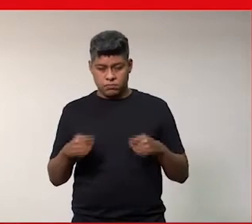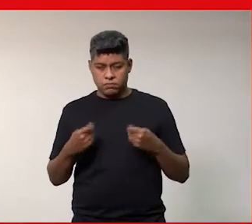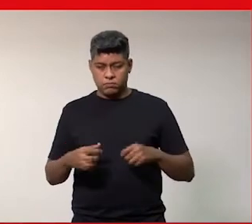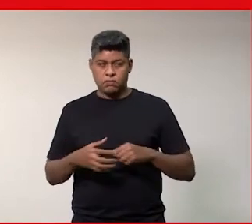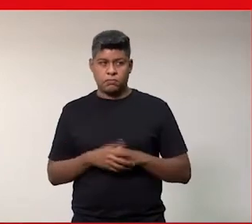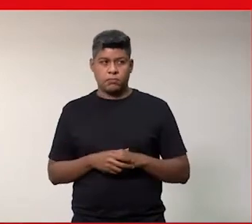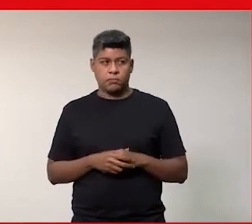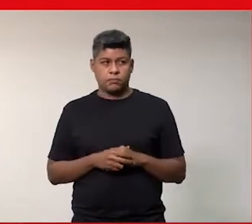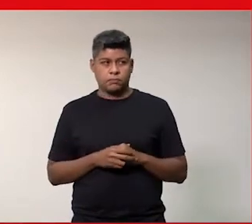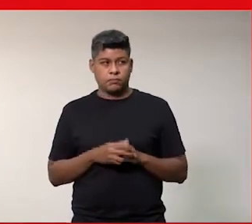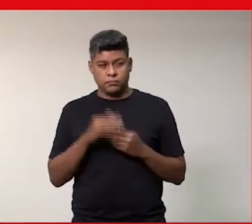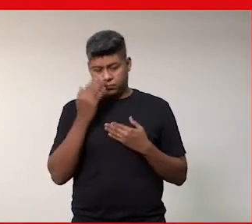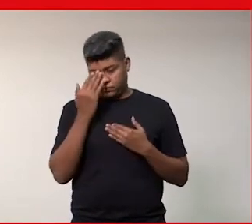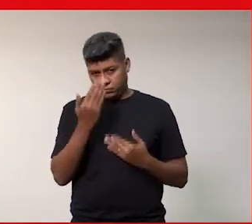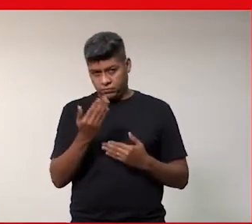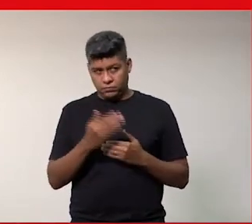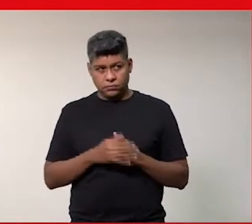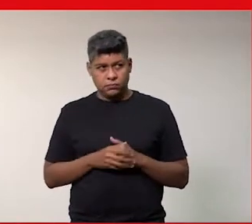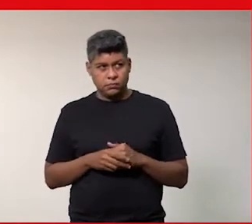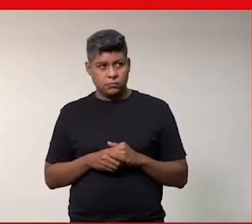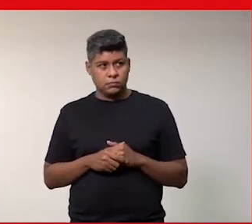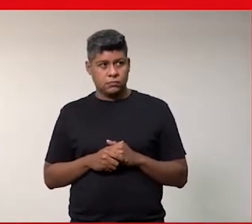merecem obrigada gente